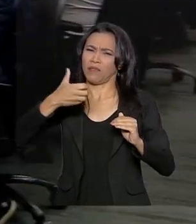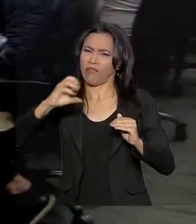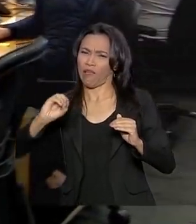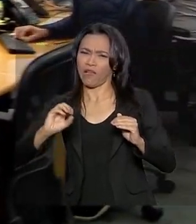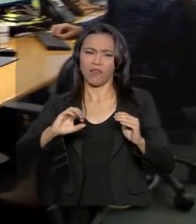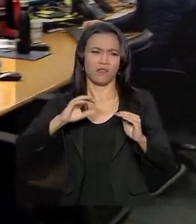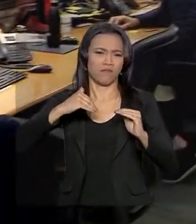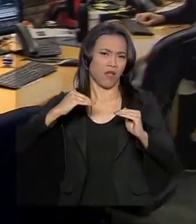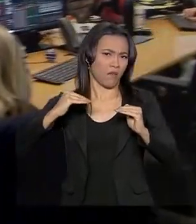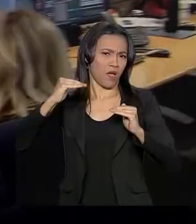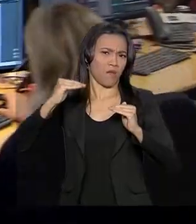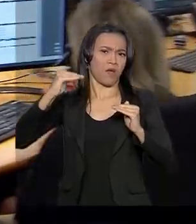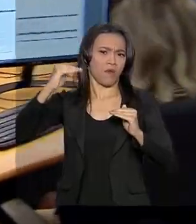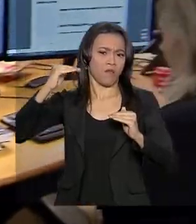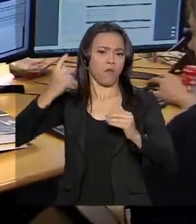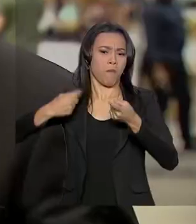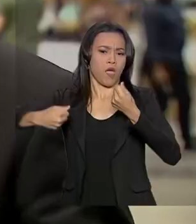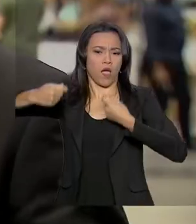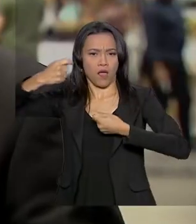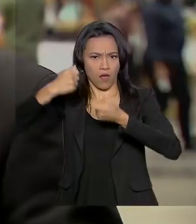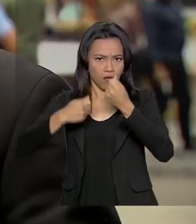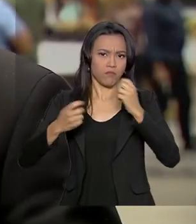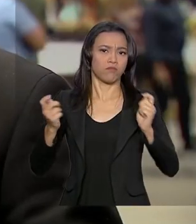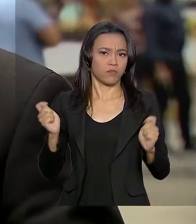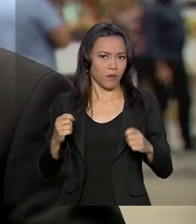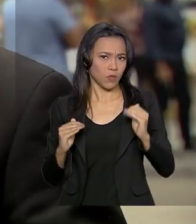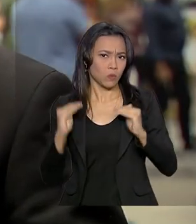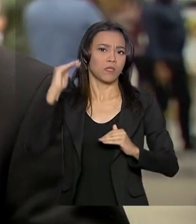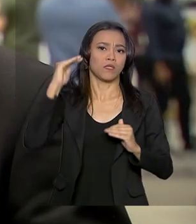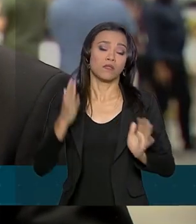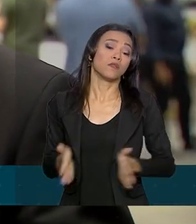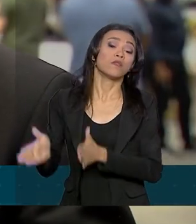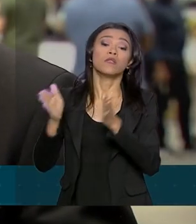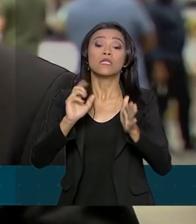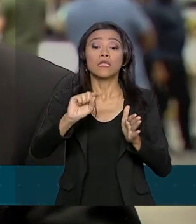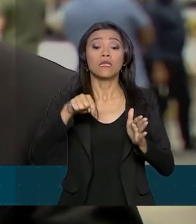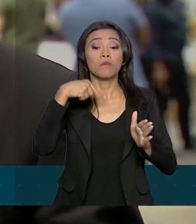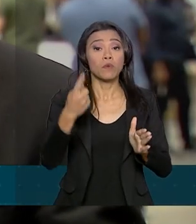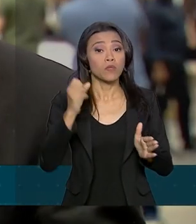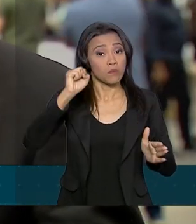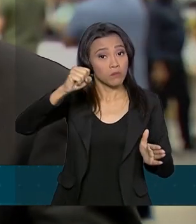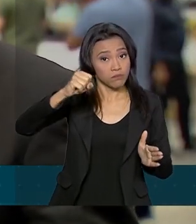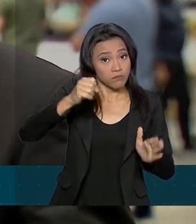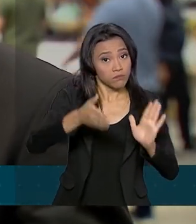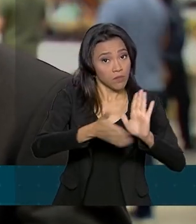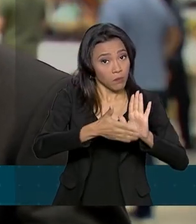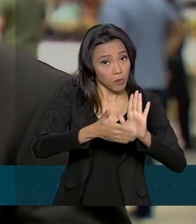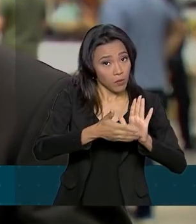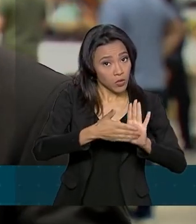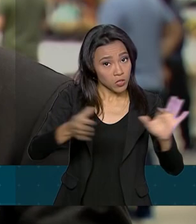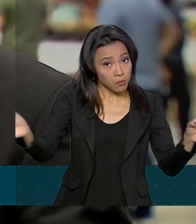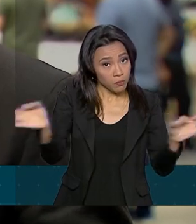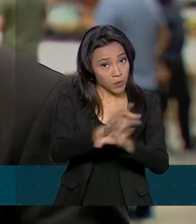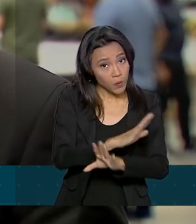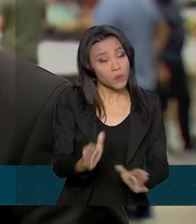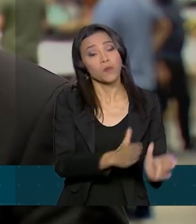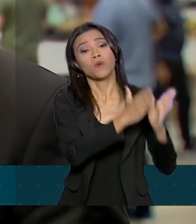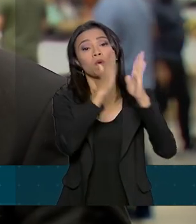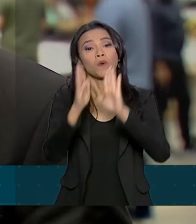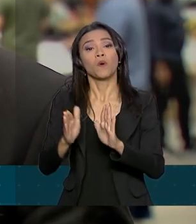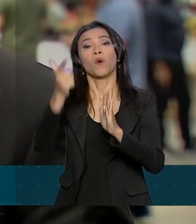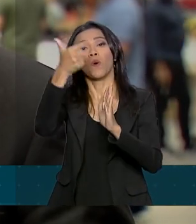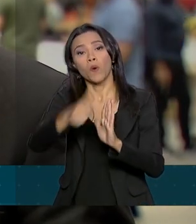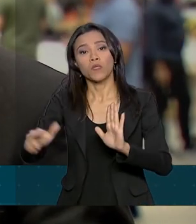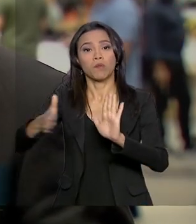isolando os efeitos da reforma previdenciária. Depois da Previdência, o governo deve dar sequência à agenda reformista. Já na